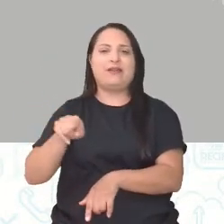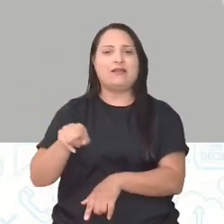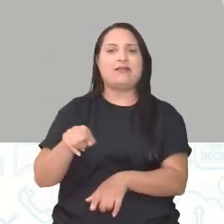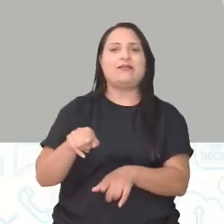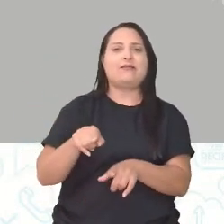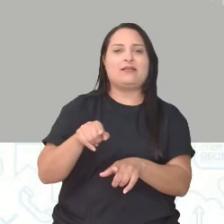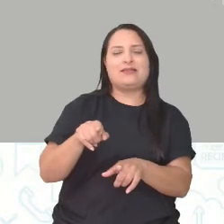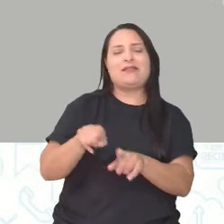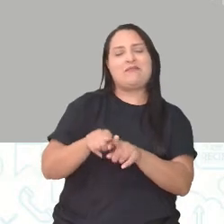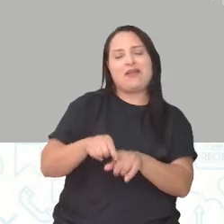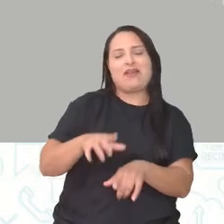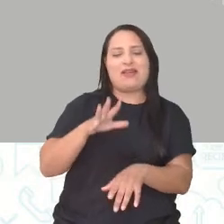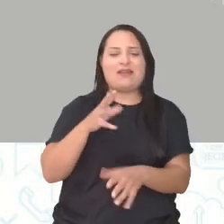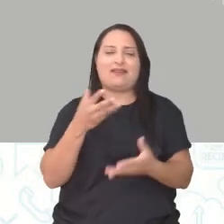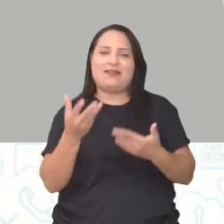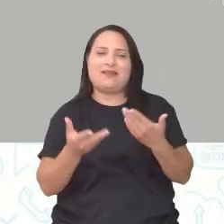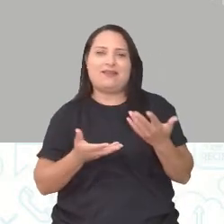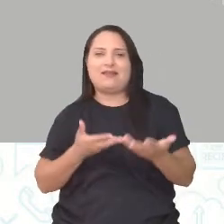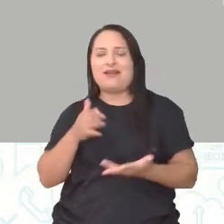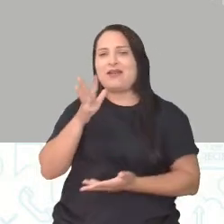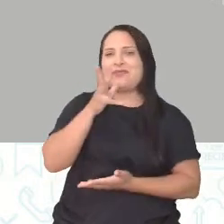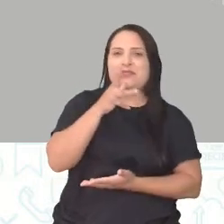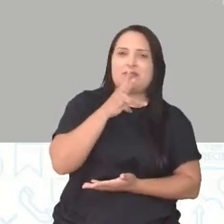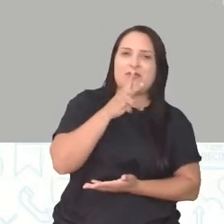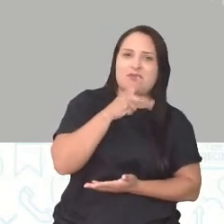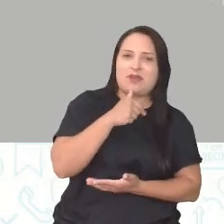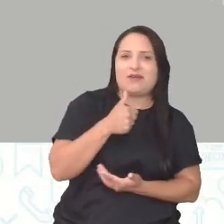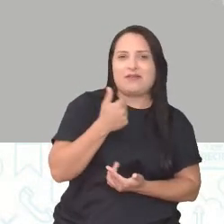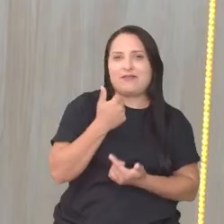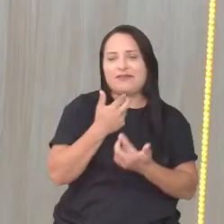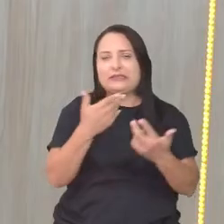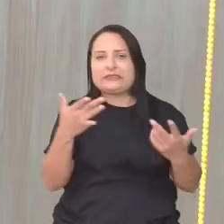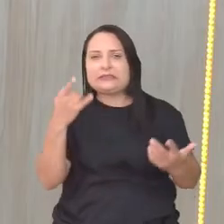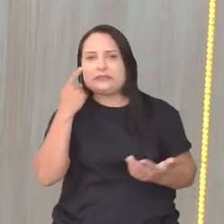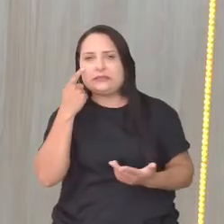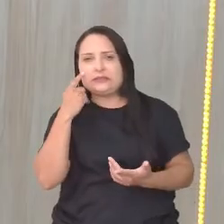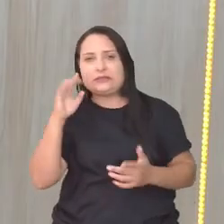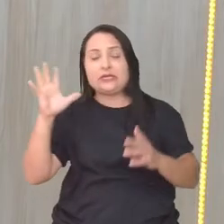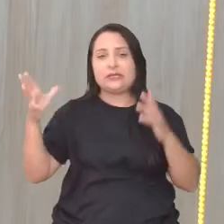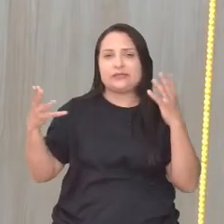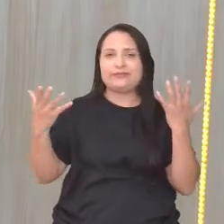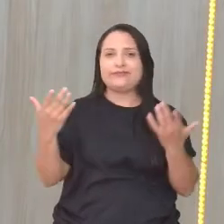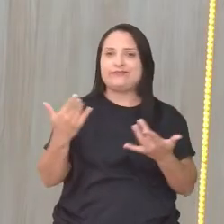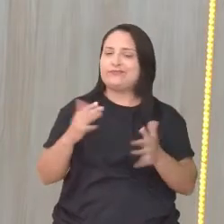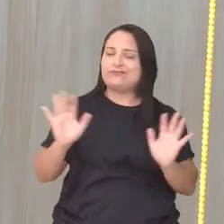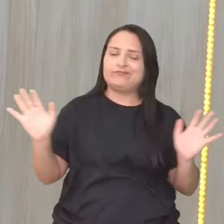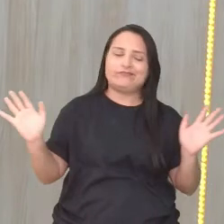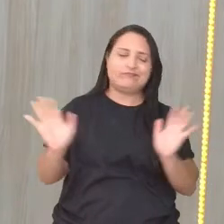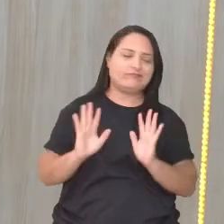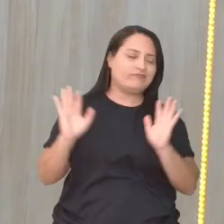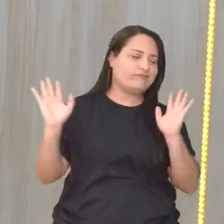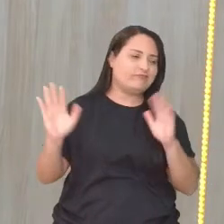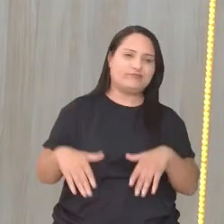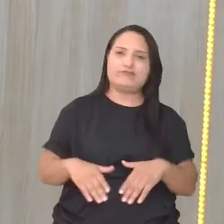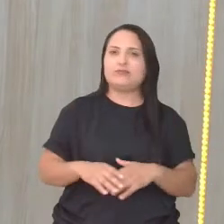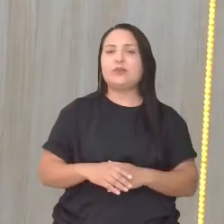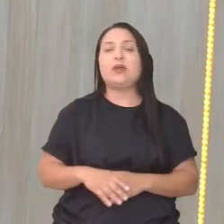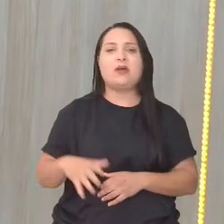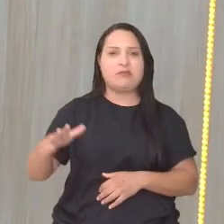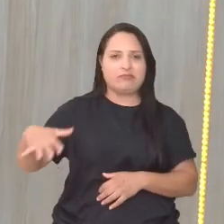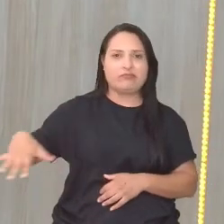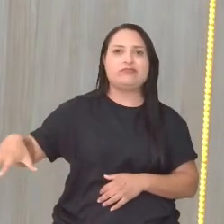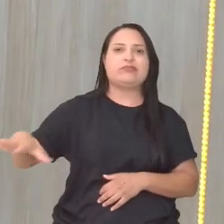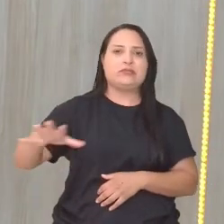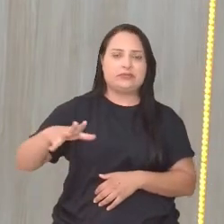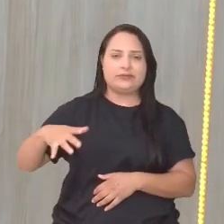demorada, né? Que para ver se as coisas se resolviam, mas não teve jeito, viu? O pessoal,